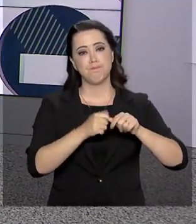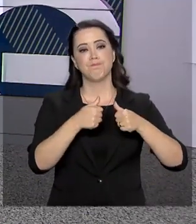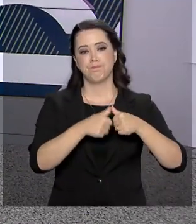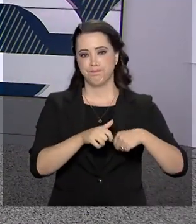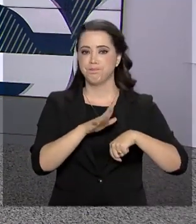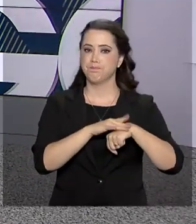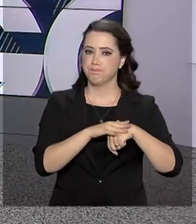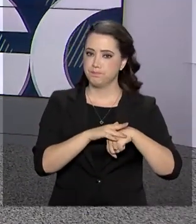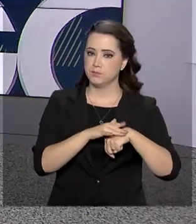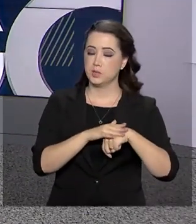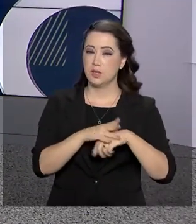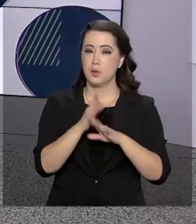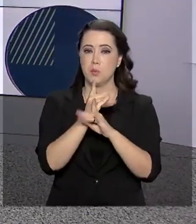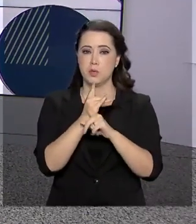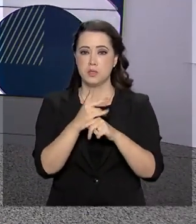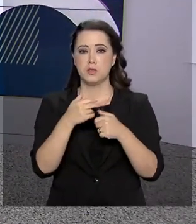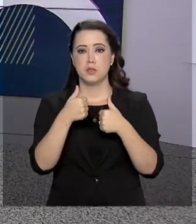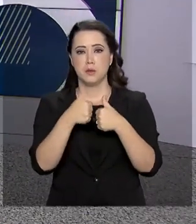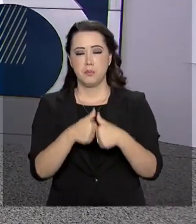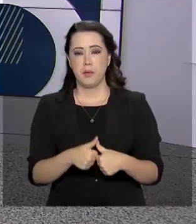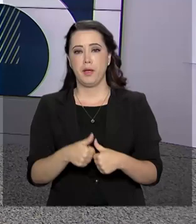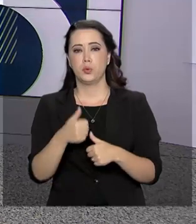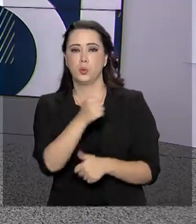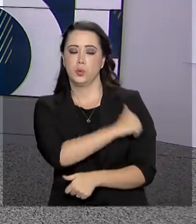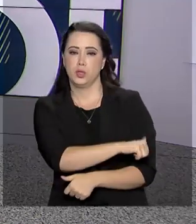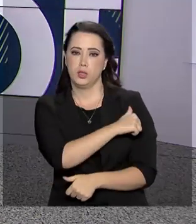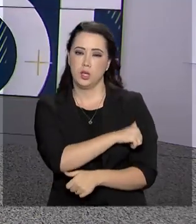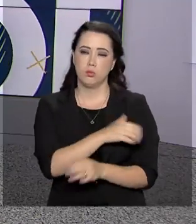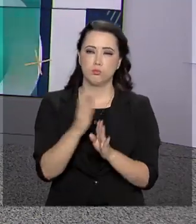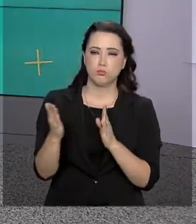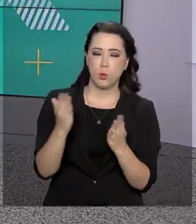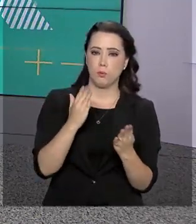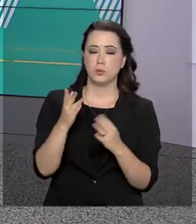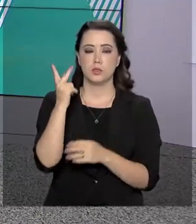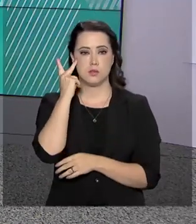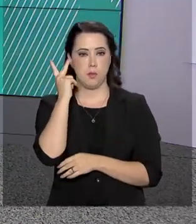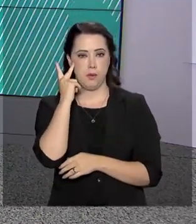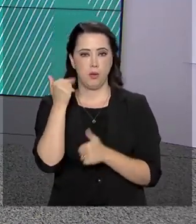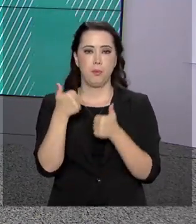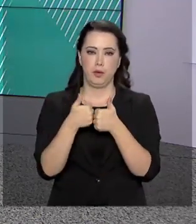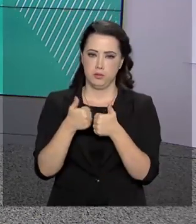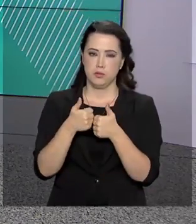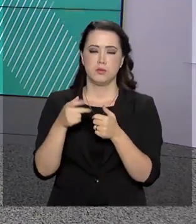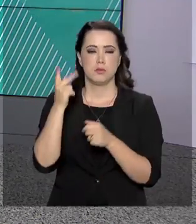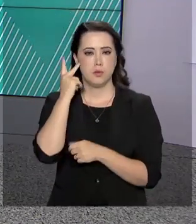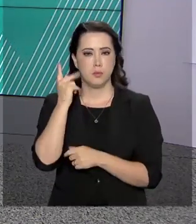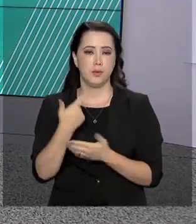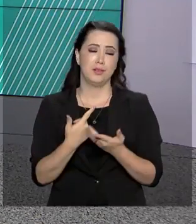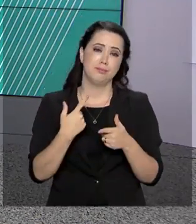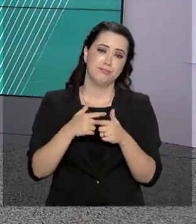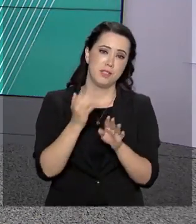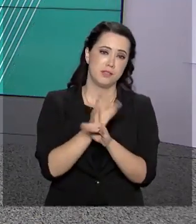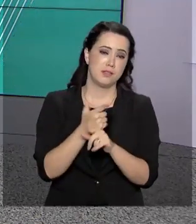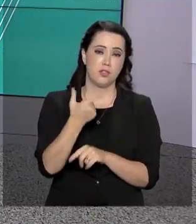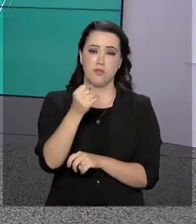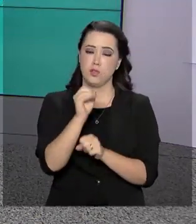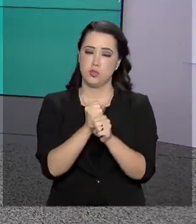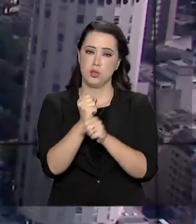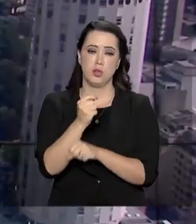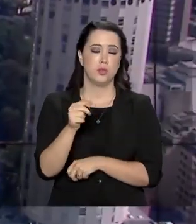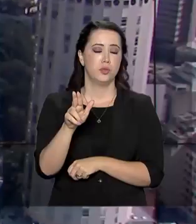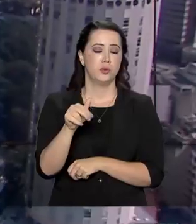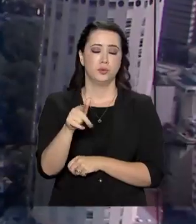José dos Campos, município localizado entre o Rio de Janeiro e São Paulo. A cidade estava livre de sarampo havia 20 anos.